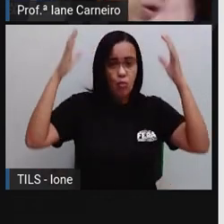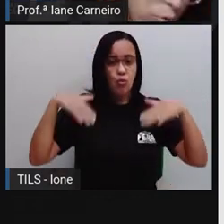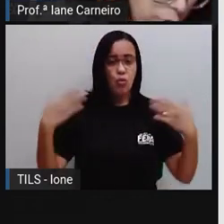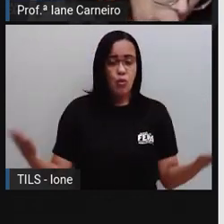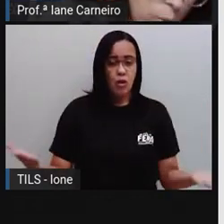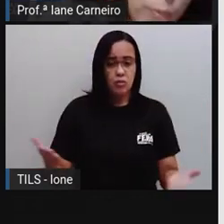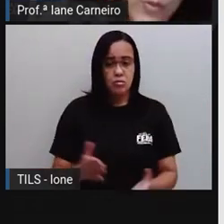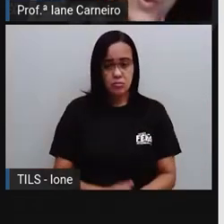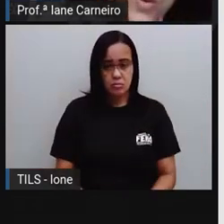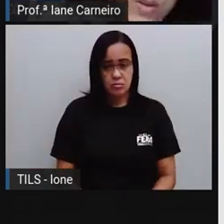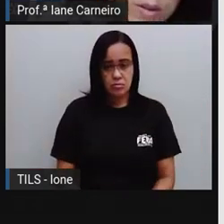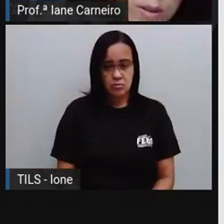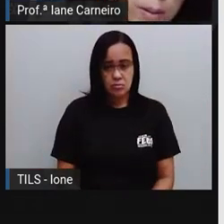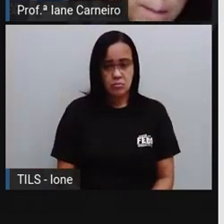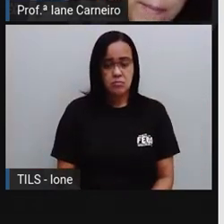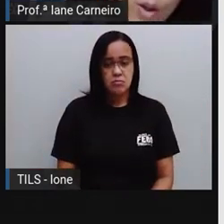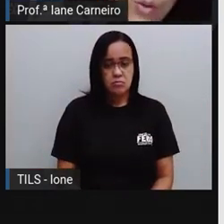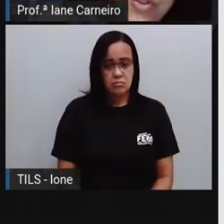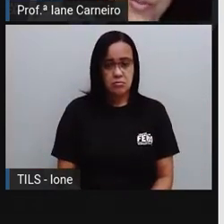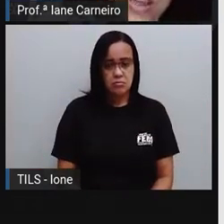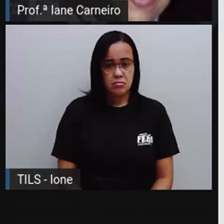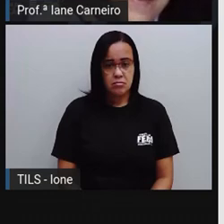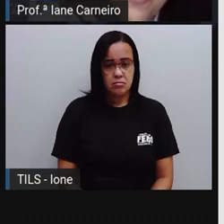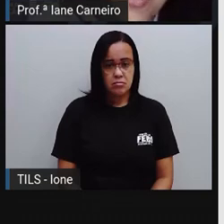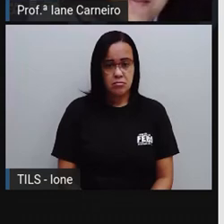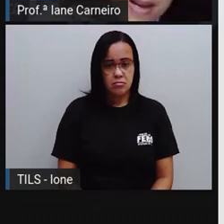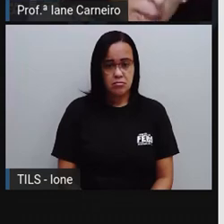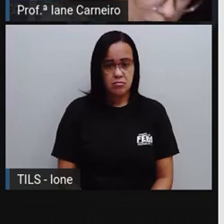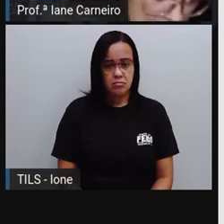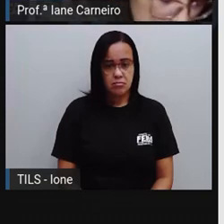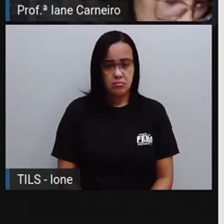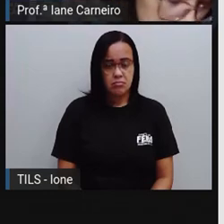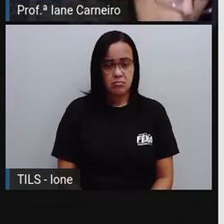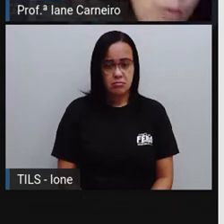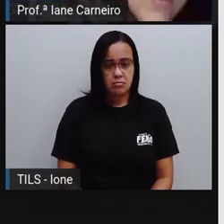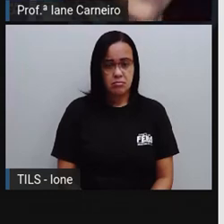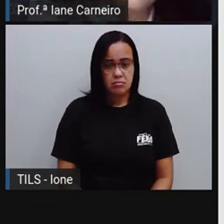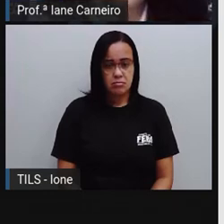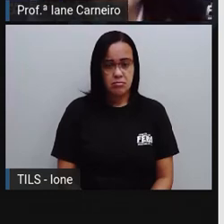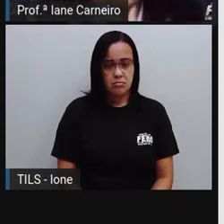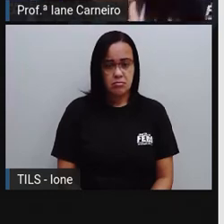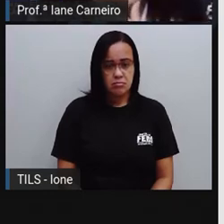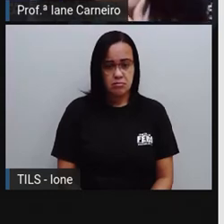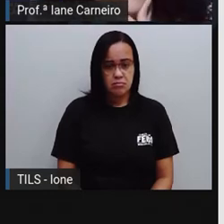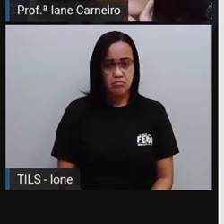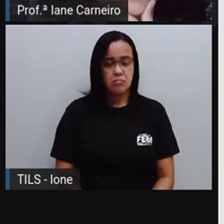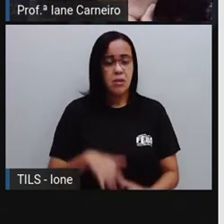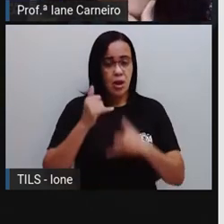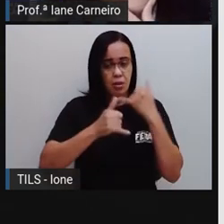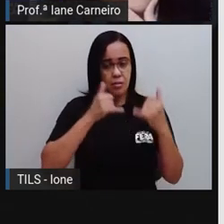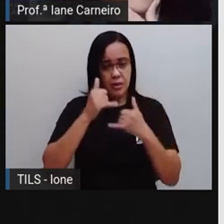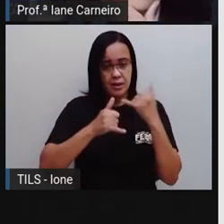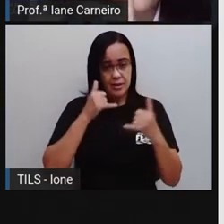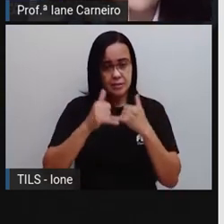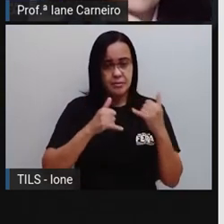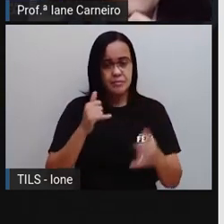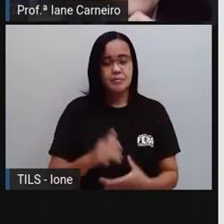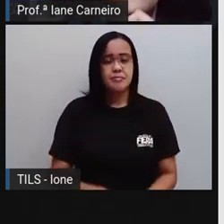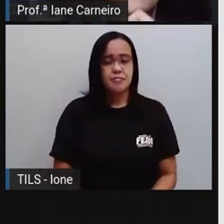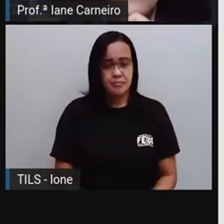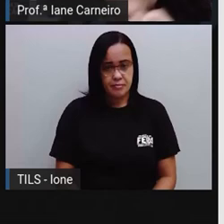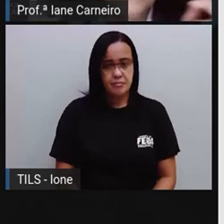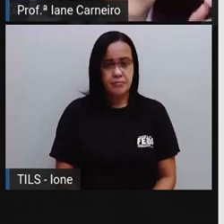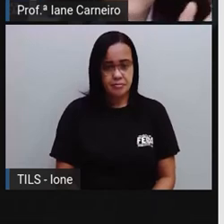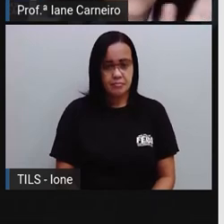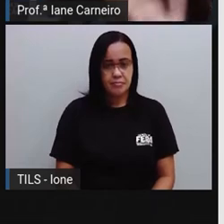O bloco de, ó, o bloco de montar. A PROC já ia marcando errado, ó. O bloco de montar. Outra